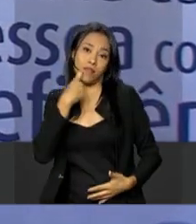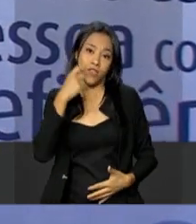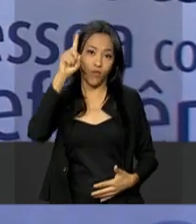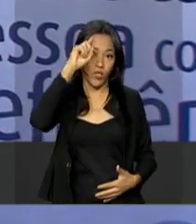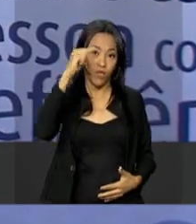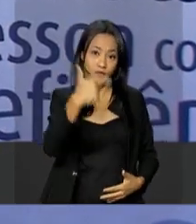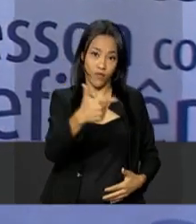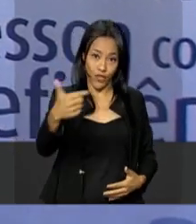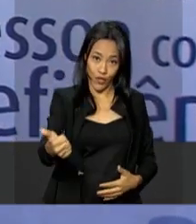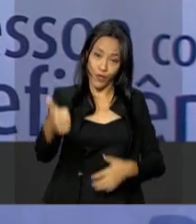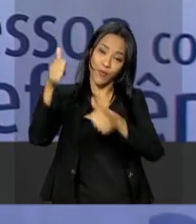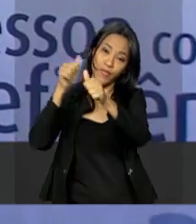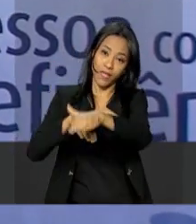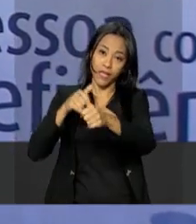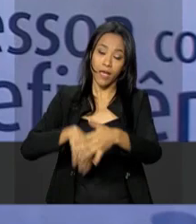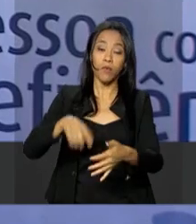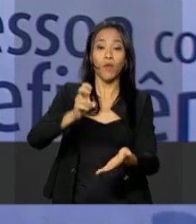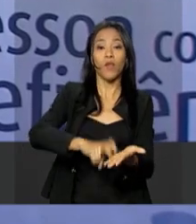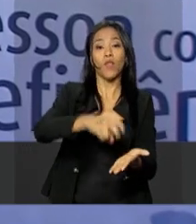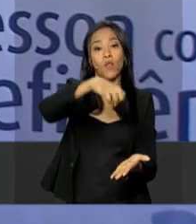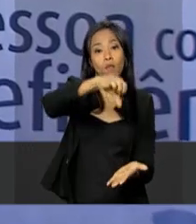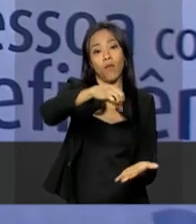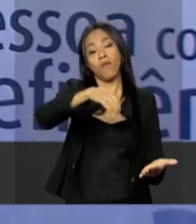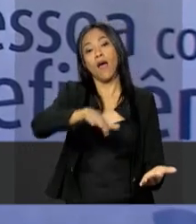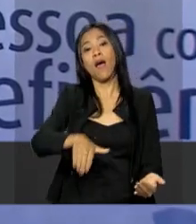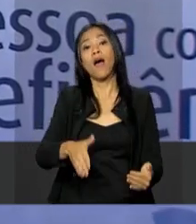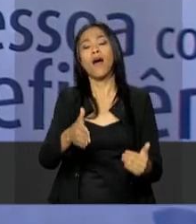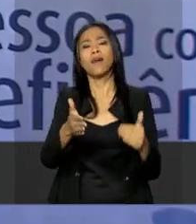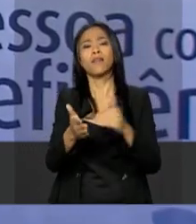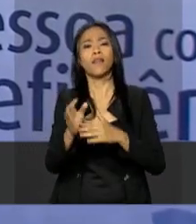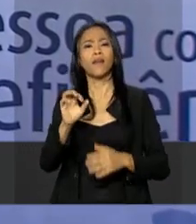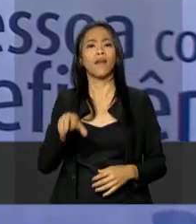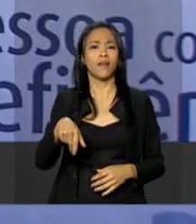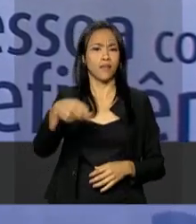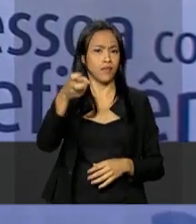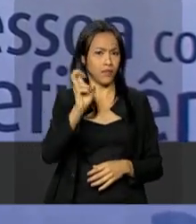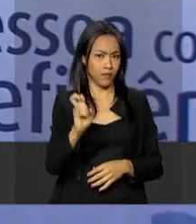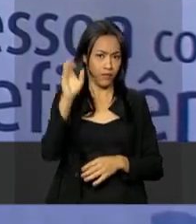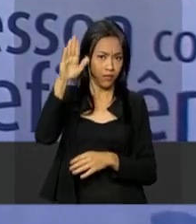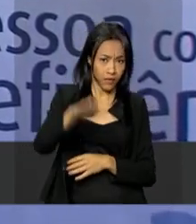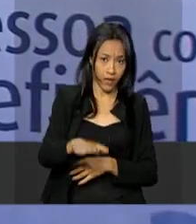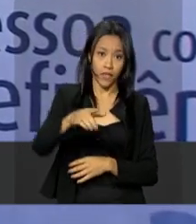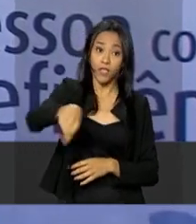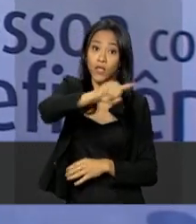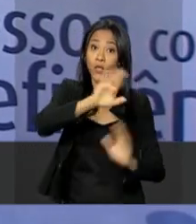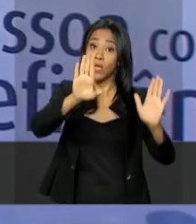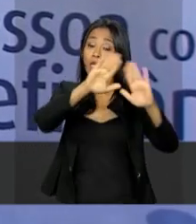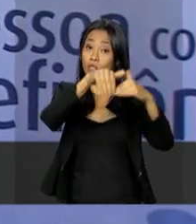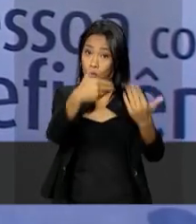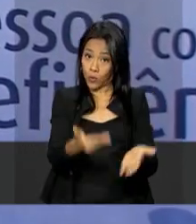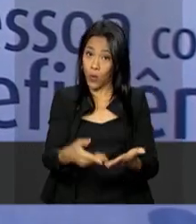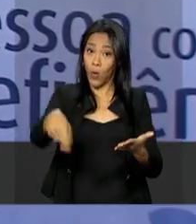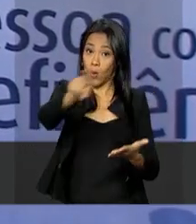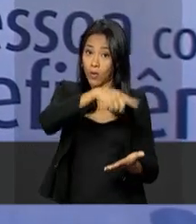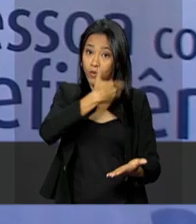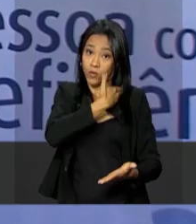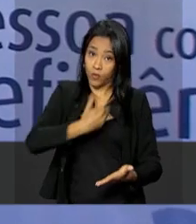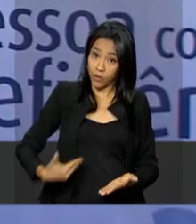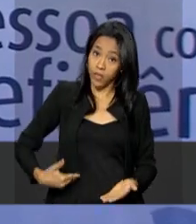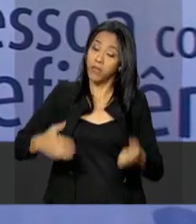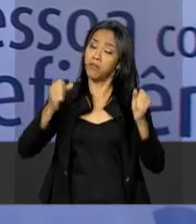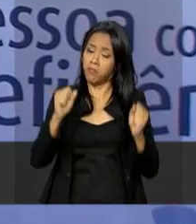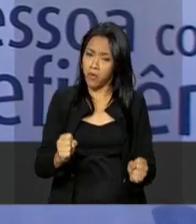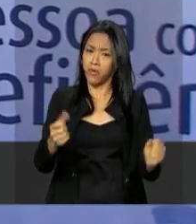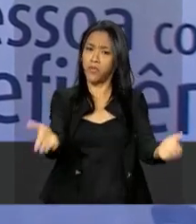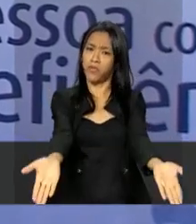21 de setembro, das 9 da manhã às 17 horas. Os alunos das escolas públicas do Distrito Federal também